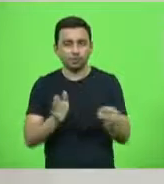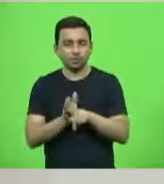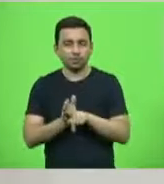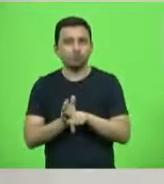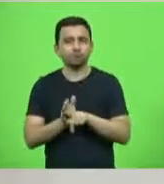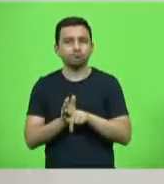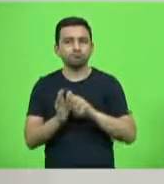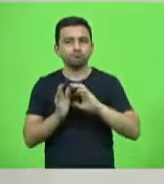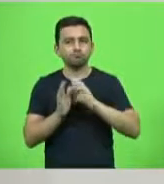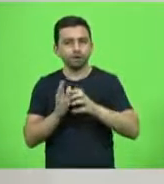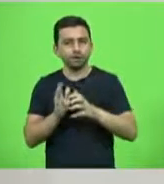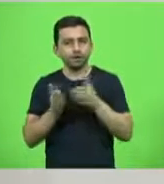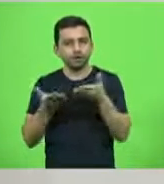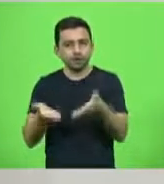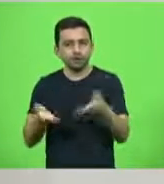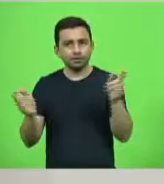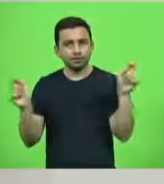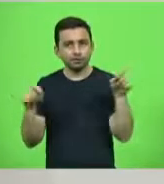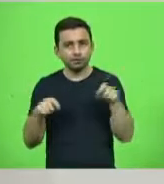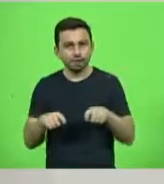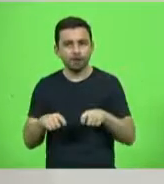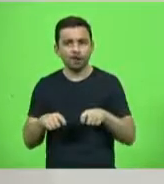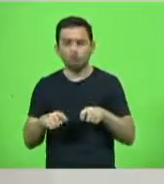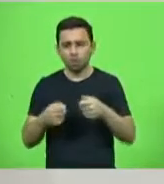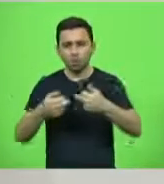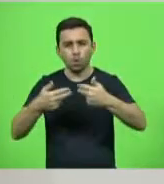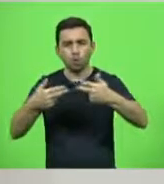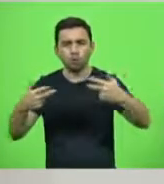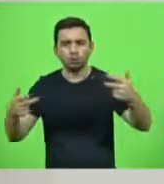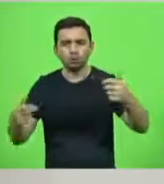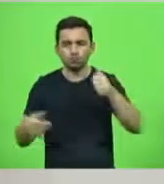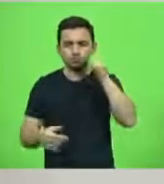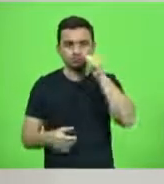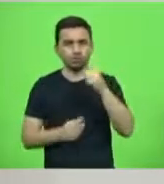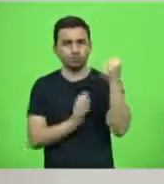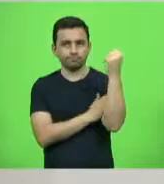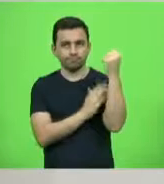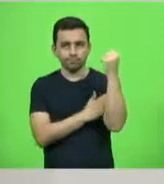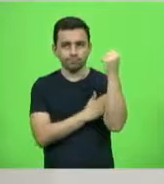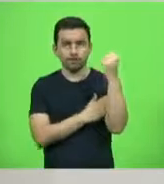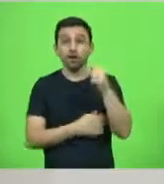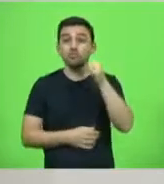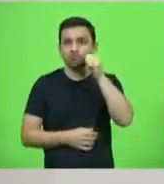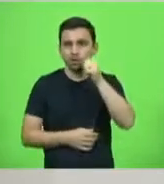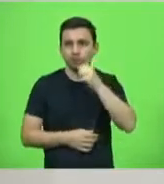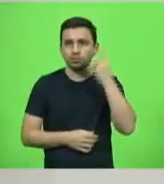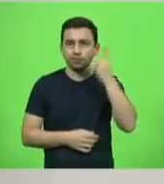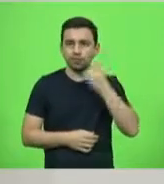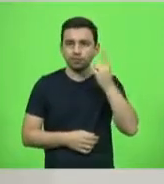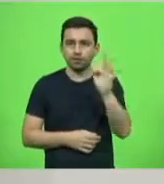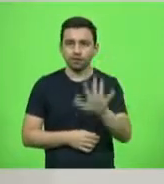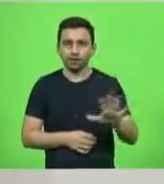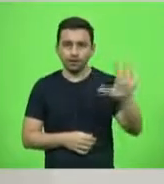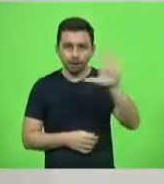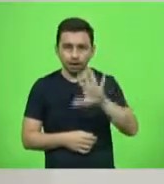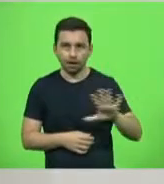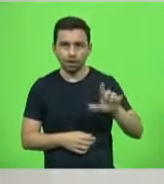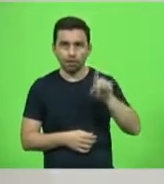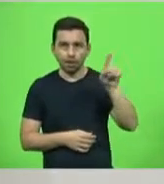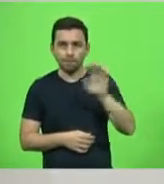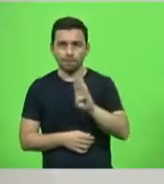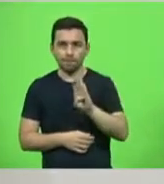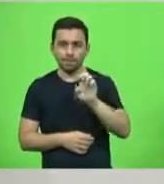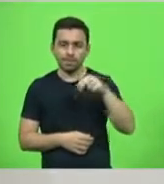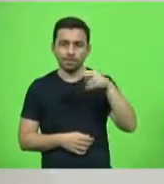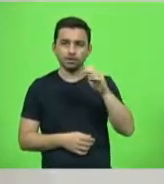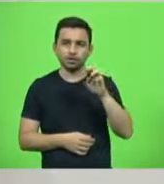também traga as causas feministas. A nossa deputada federal pelo Partido dos Trabalhadores, Benedita da